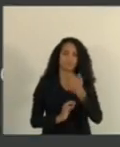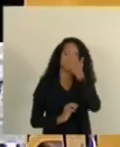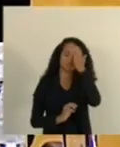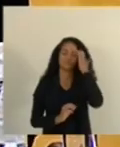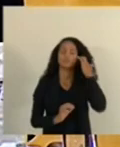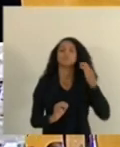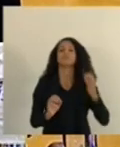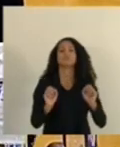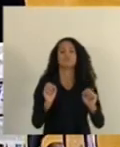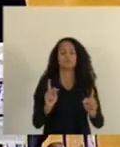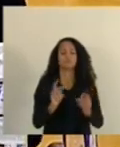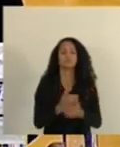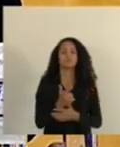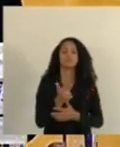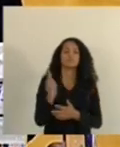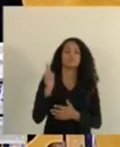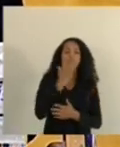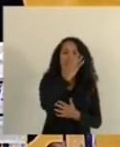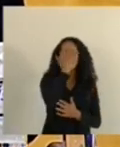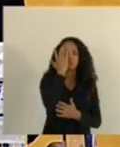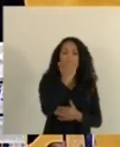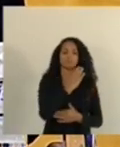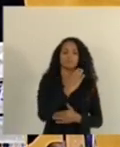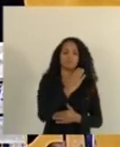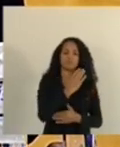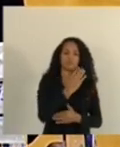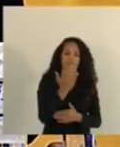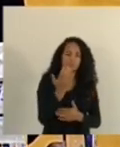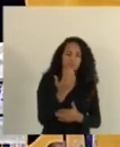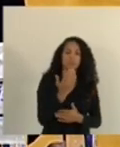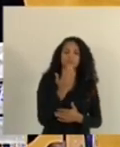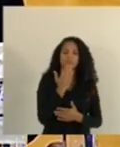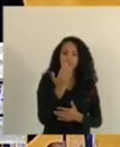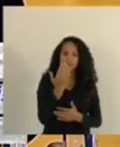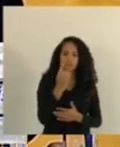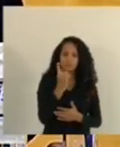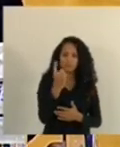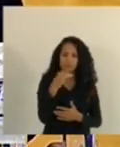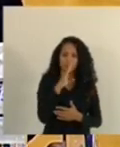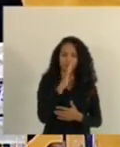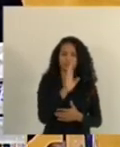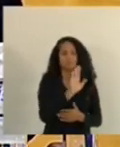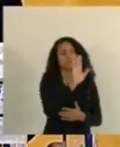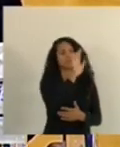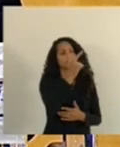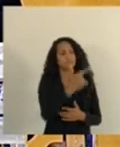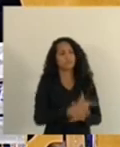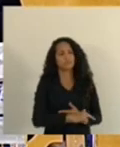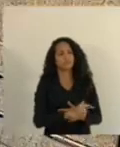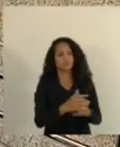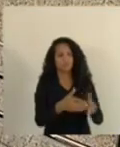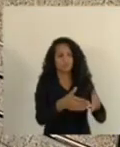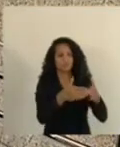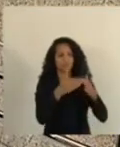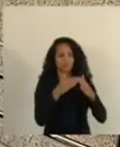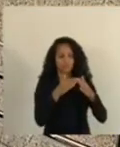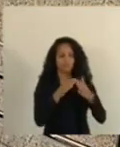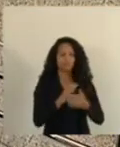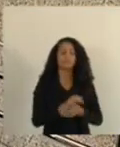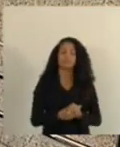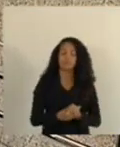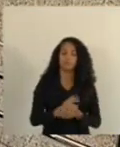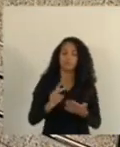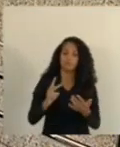Ok. Mais algum parlamentar quer fazer algum registro, um minuto de silêncio? Presidente, por gentileza, Danilo Baez. Obrigado, Danilo. Ocorreu